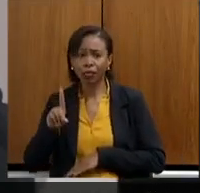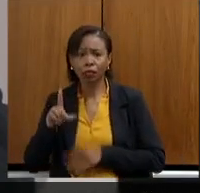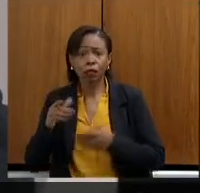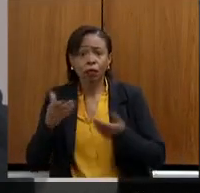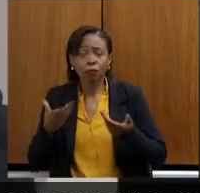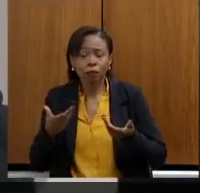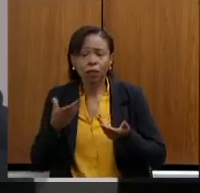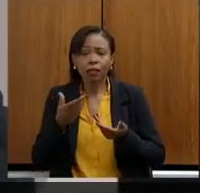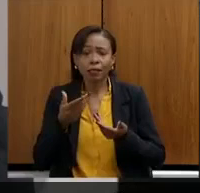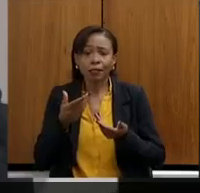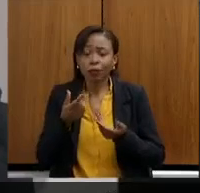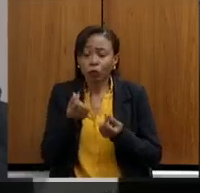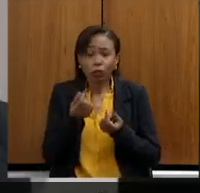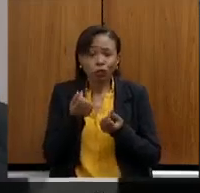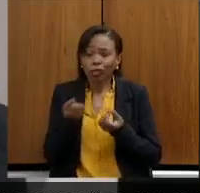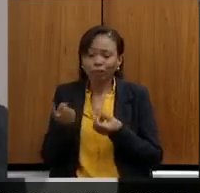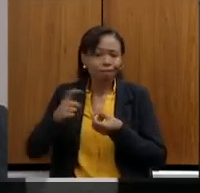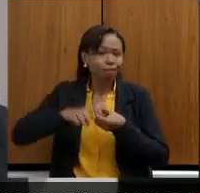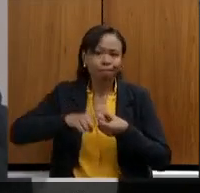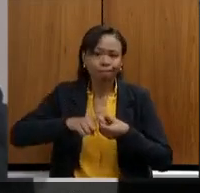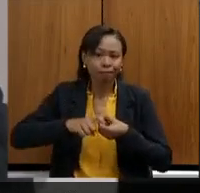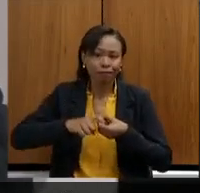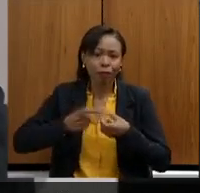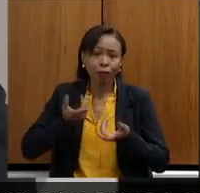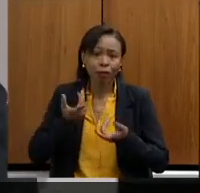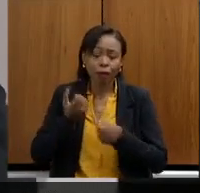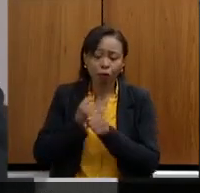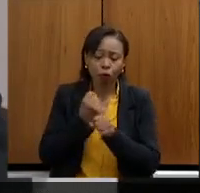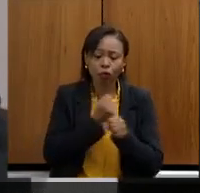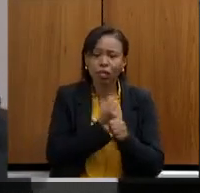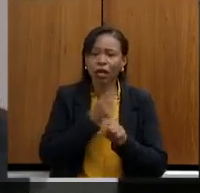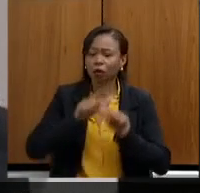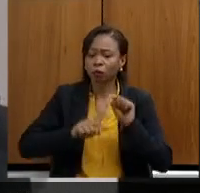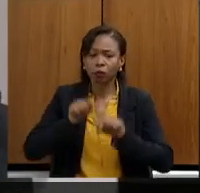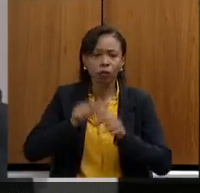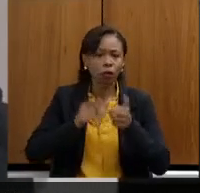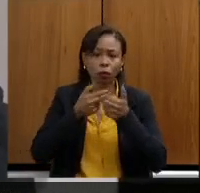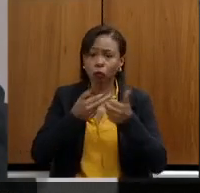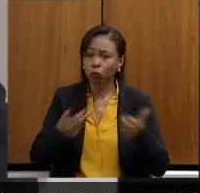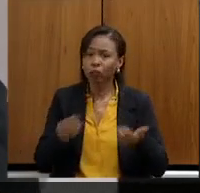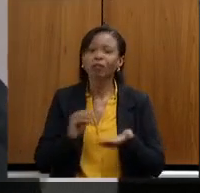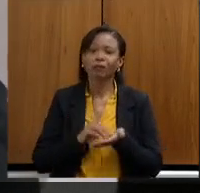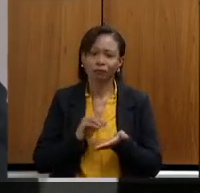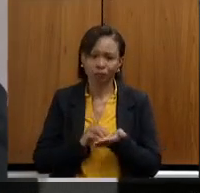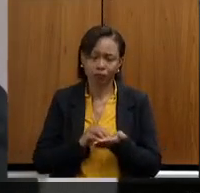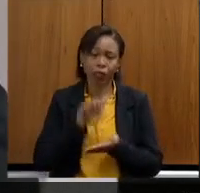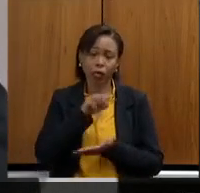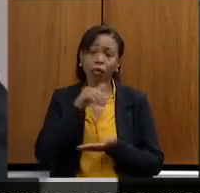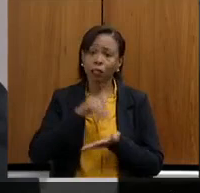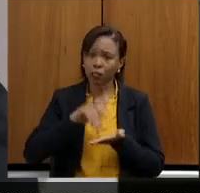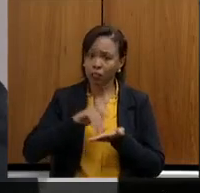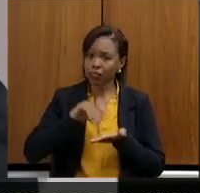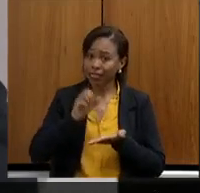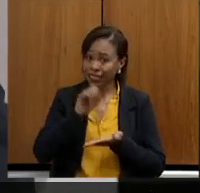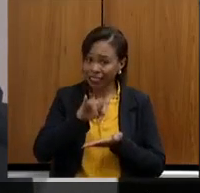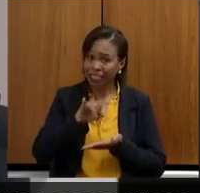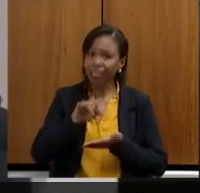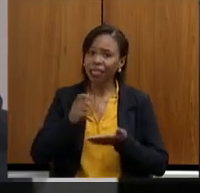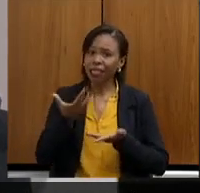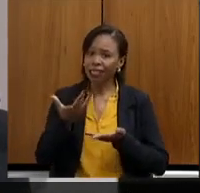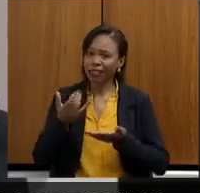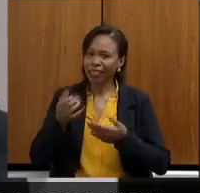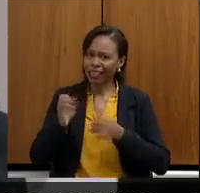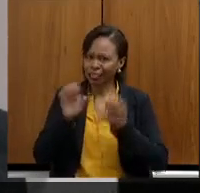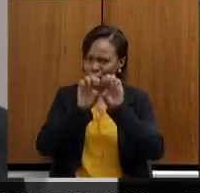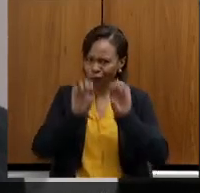para a gente poder ter mais estrutura que a gente ter na estrutura nessa pasta tão importante, eu tenho certeza que ainda vai